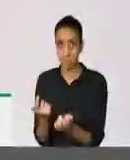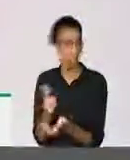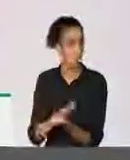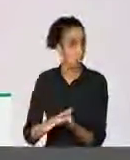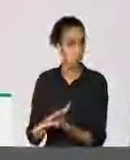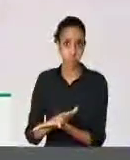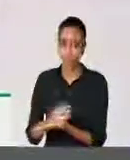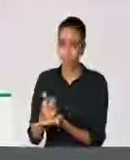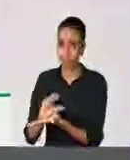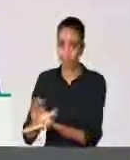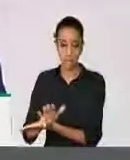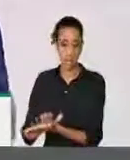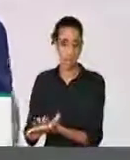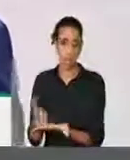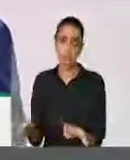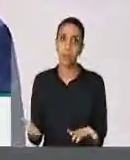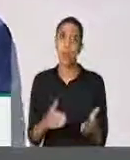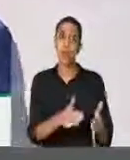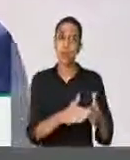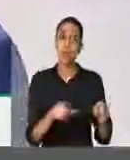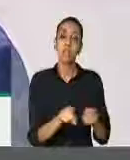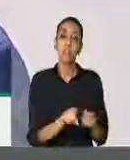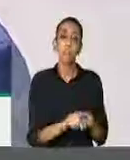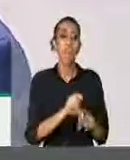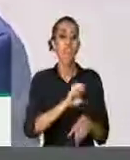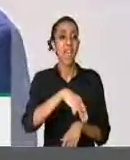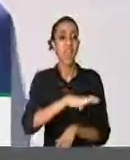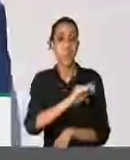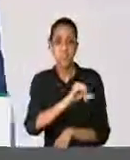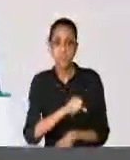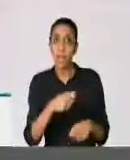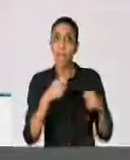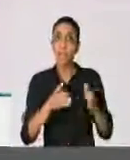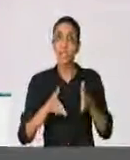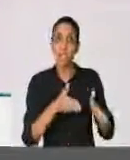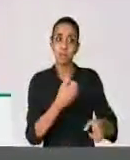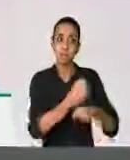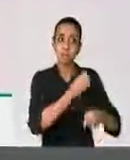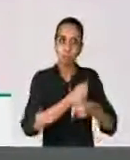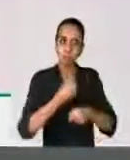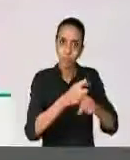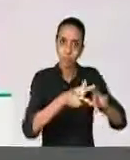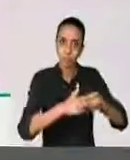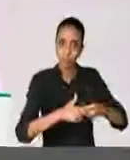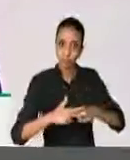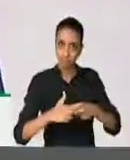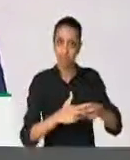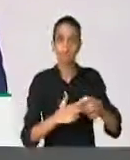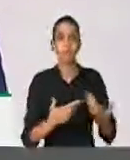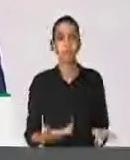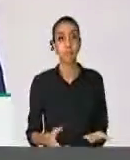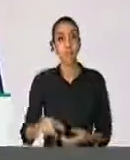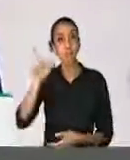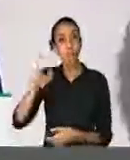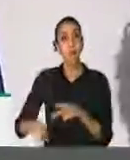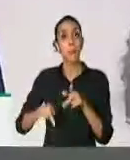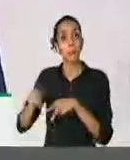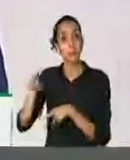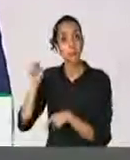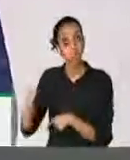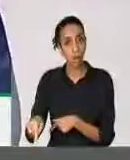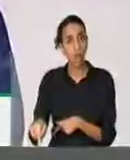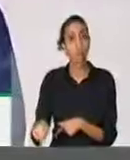Ao mesmo tempo, solicitada em base a que recupere o asfalto do distrito. Portanto, a reivindicação dos moradores de Faisqueira, quero